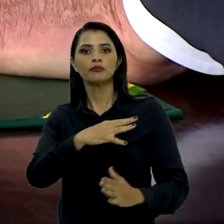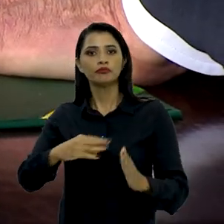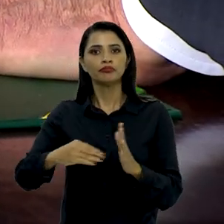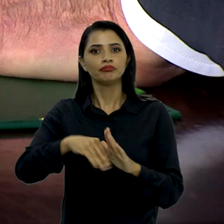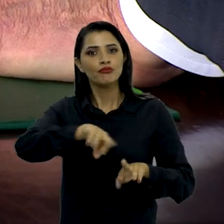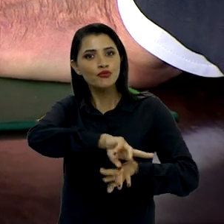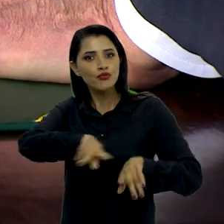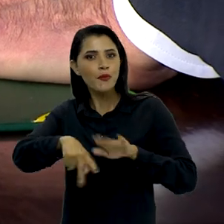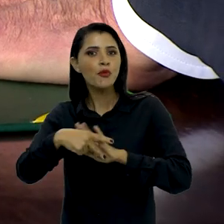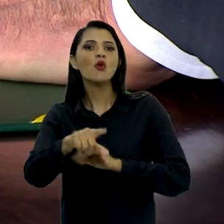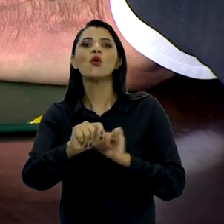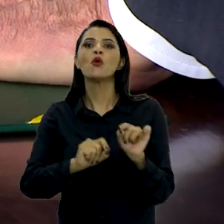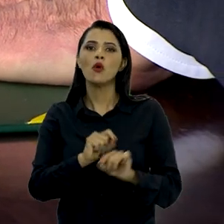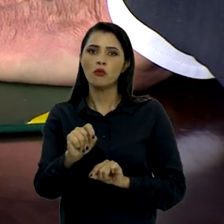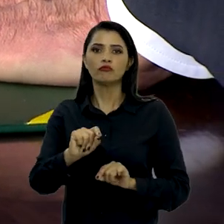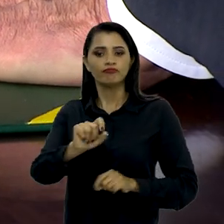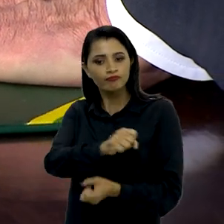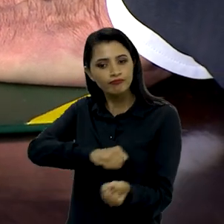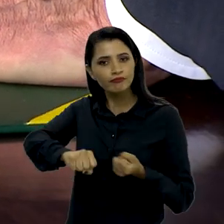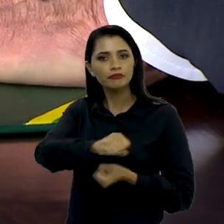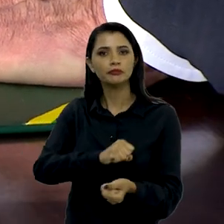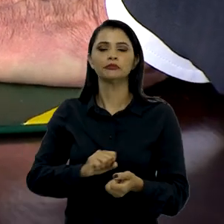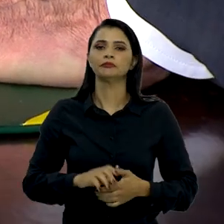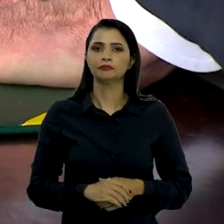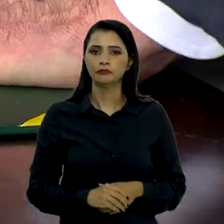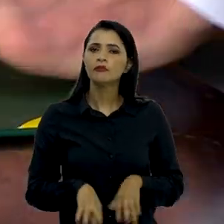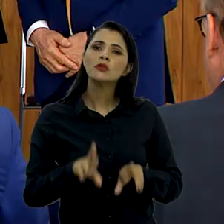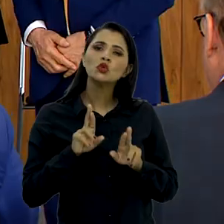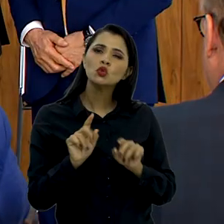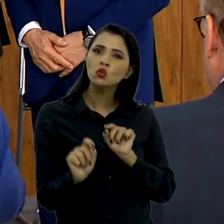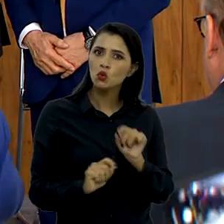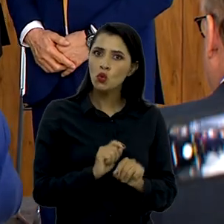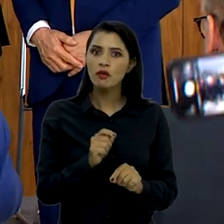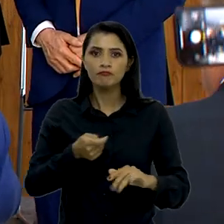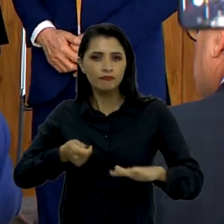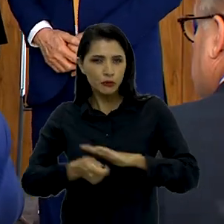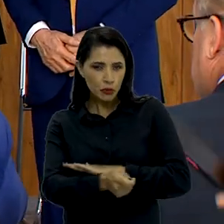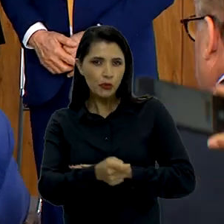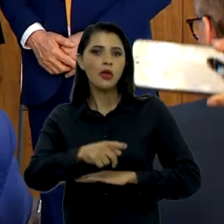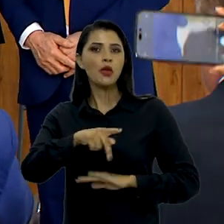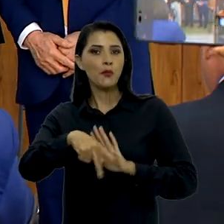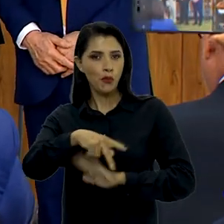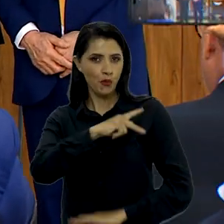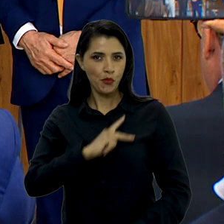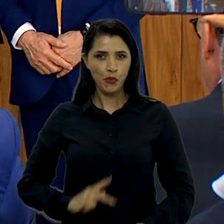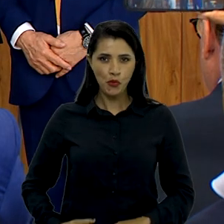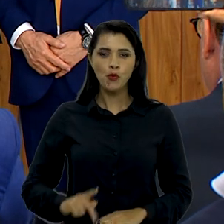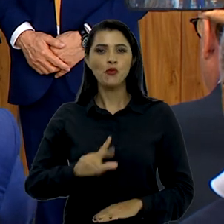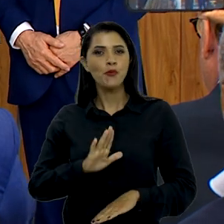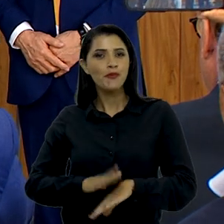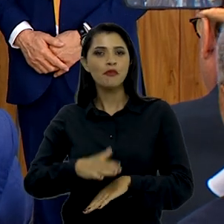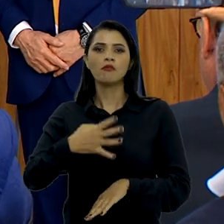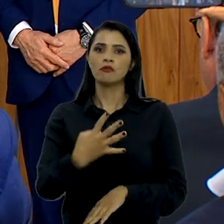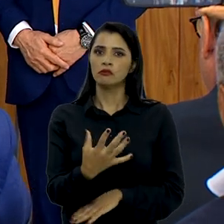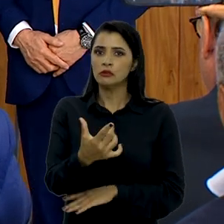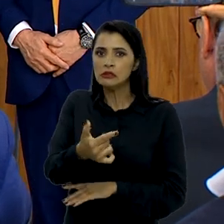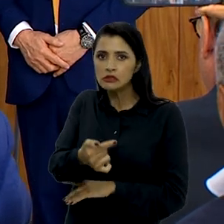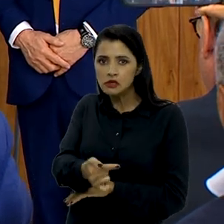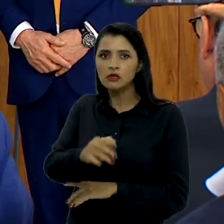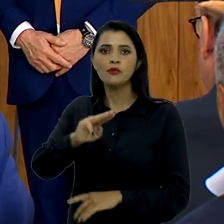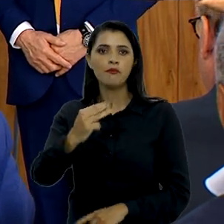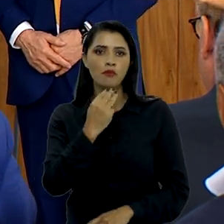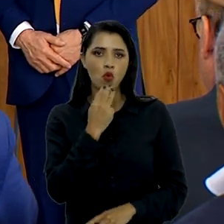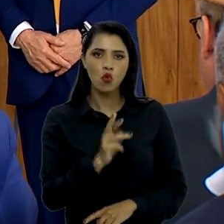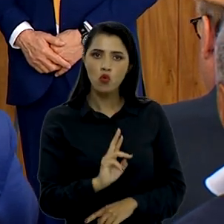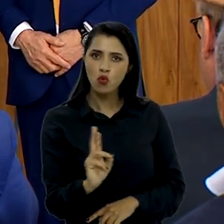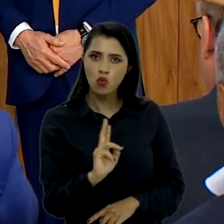biodiversidade amazônica de forma sustentável. A expectativa é que os investimentos públicos passem de 47